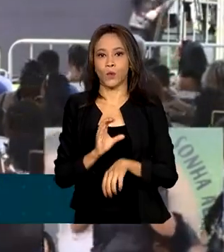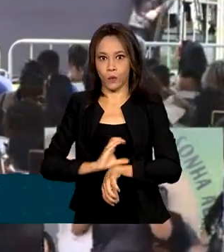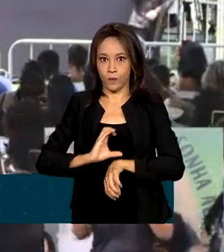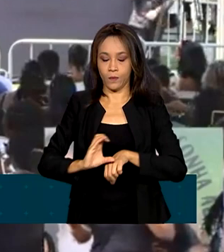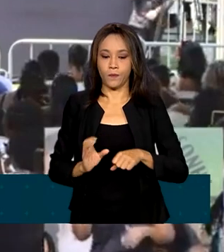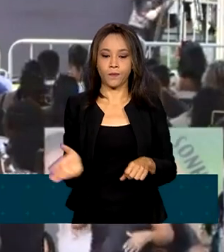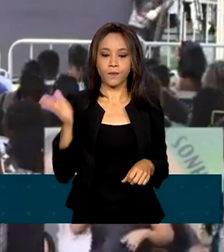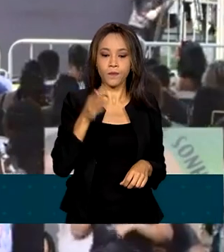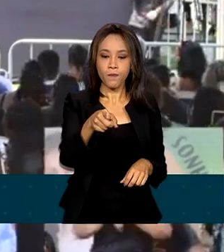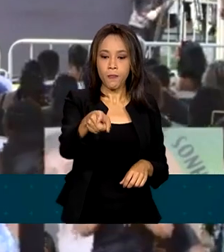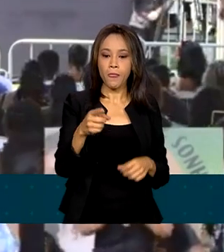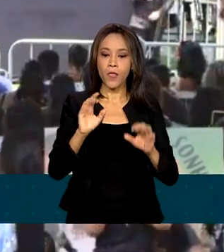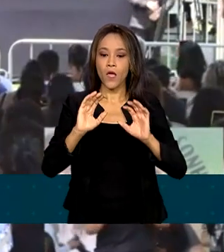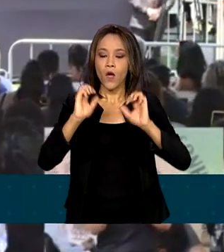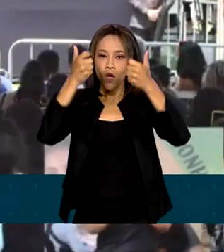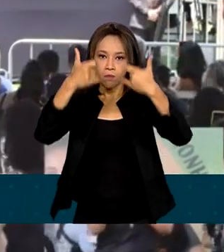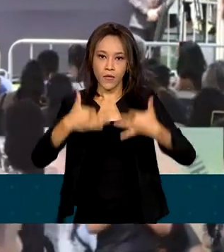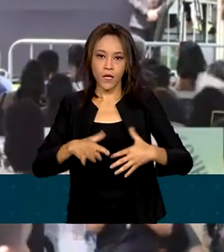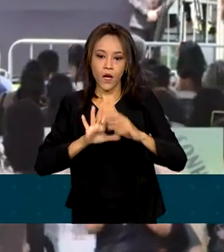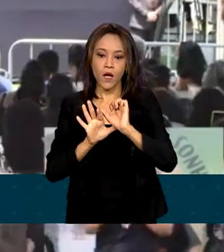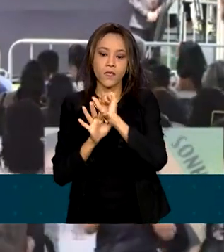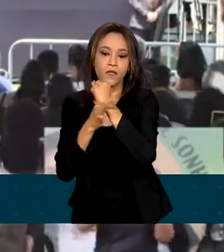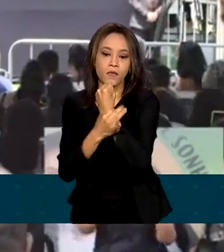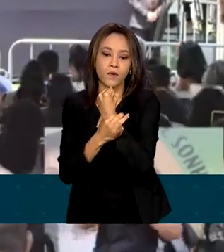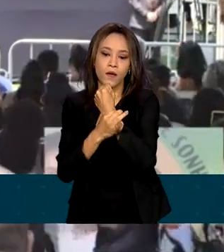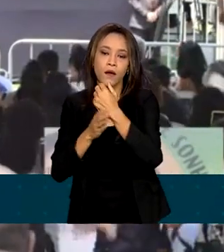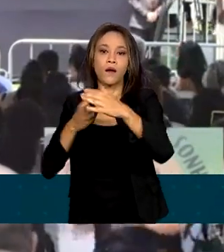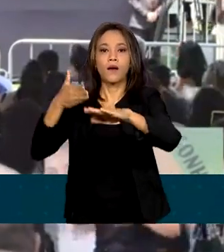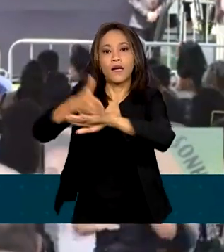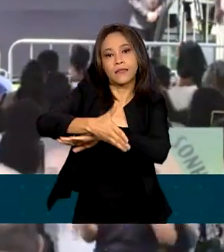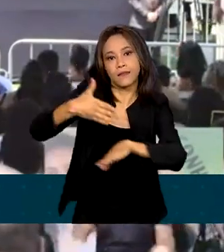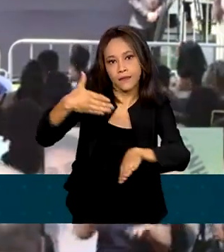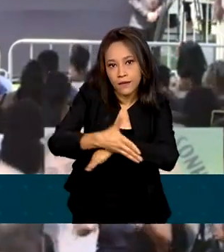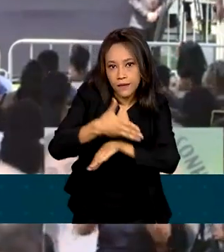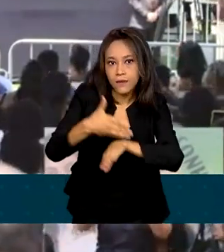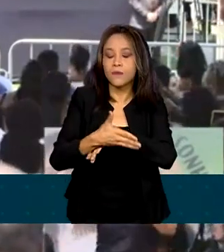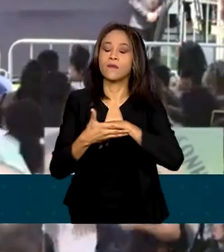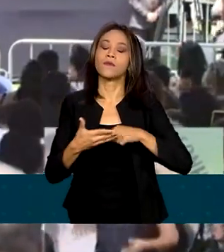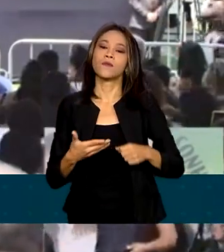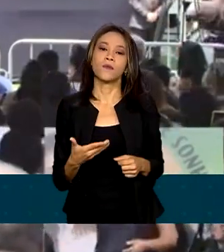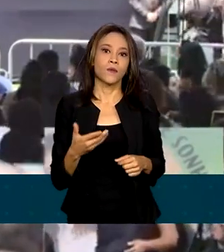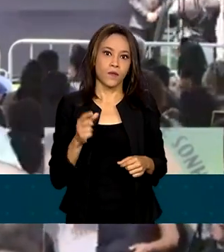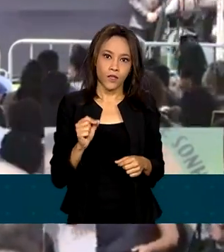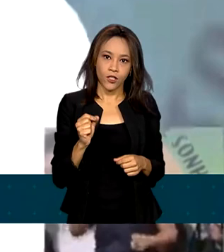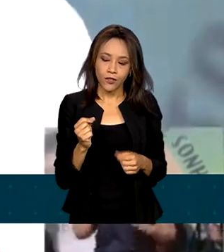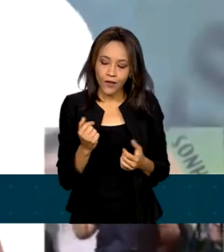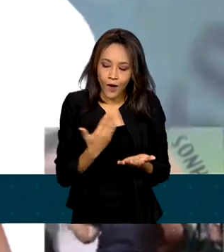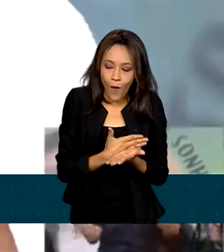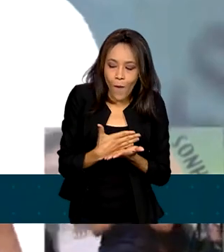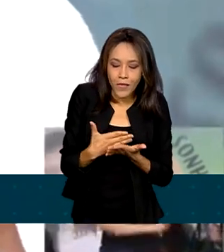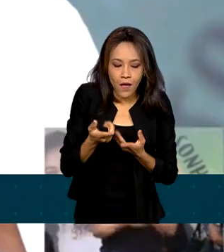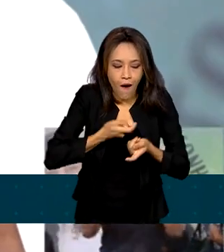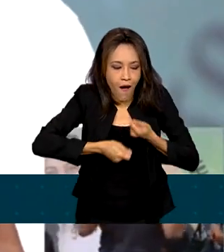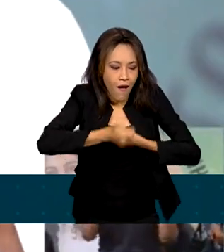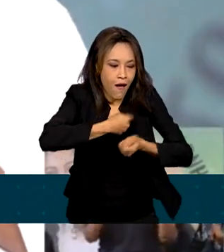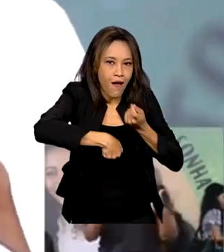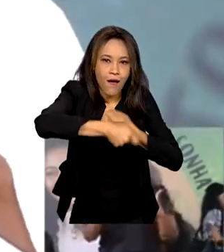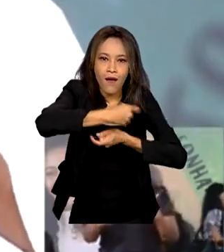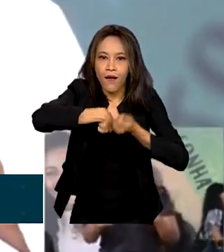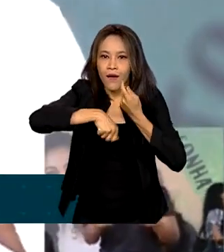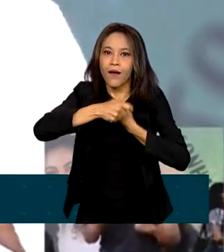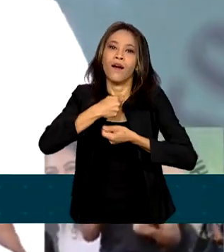qualificação, de acesso a uma condição de colocar um negócio. Porque a